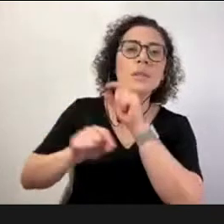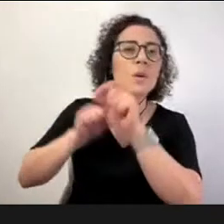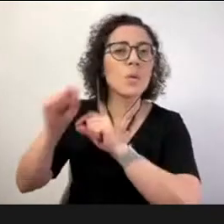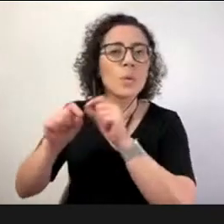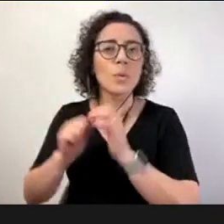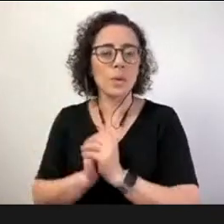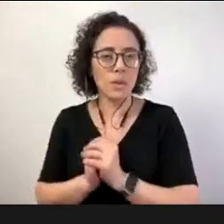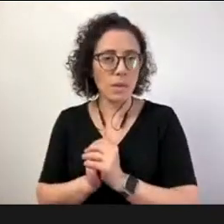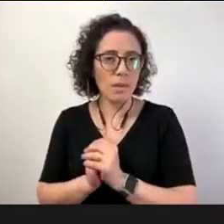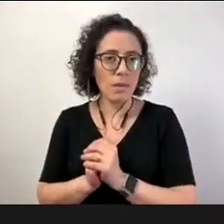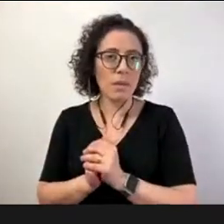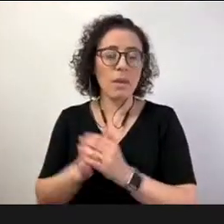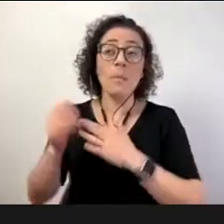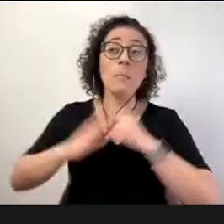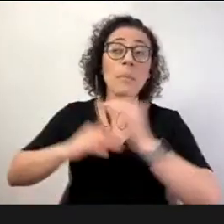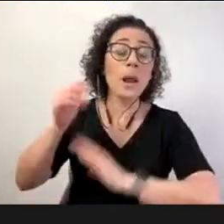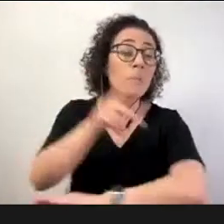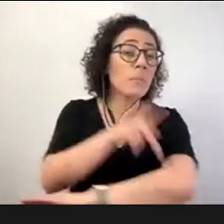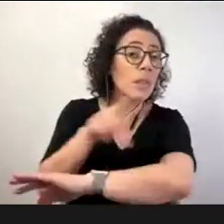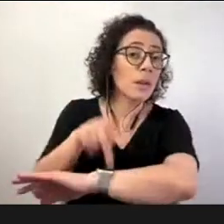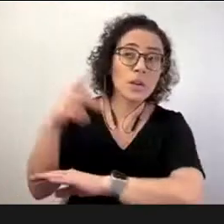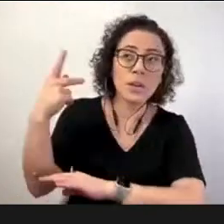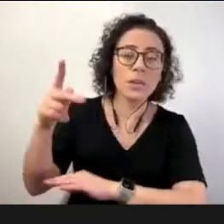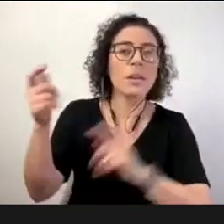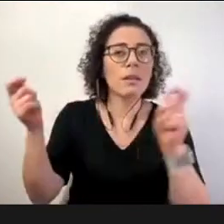práticas pedagógicas que fazem mais sentido e tudo mais